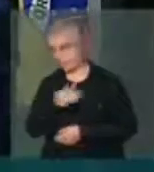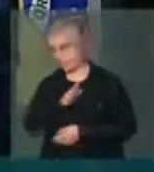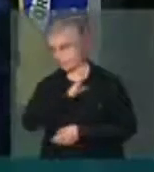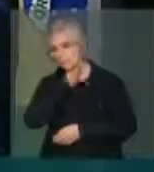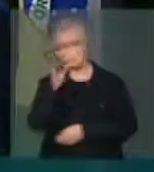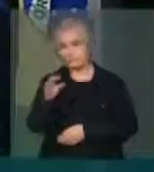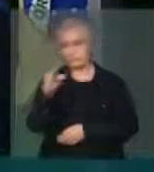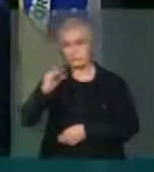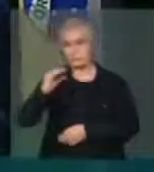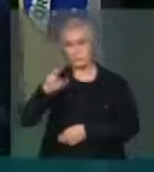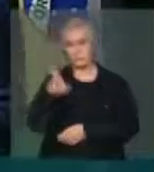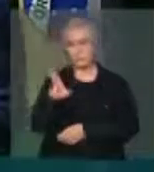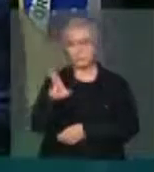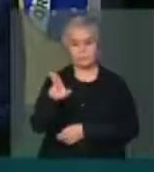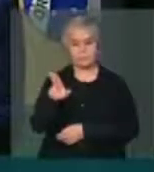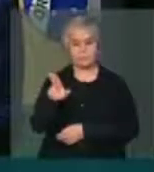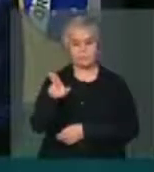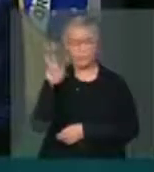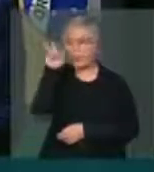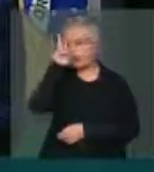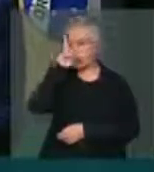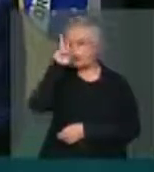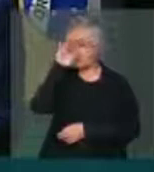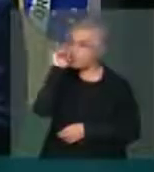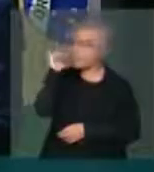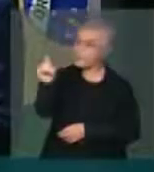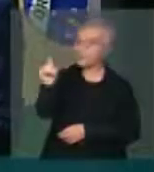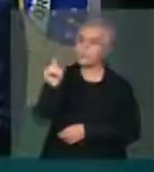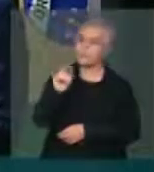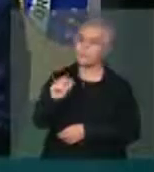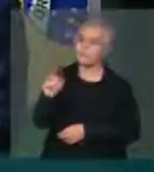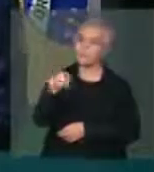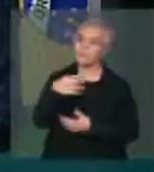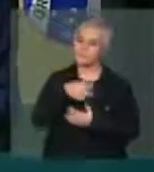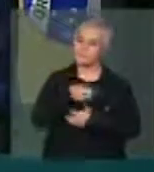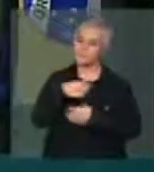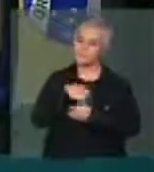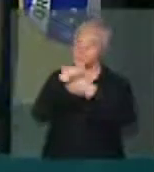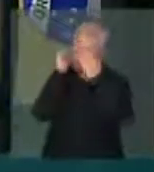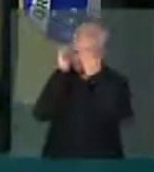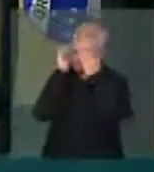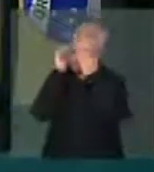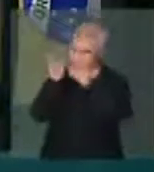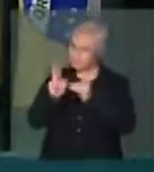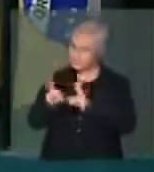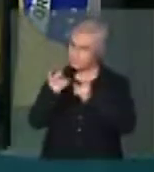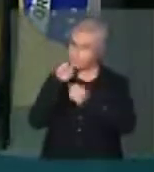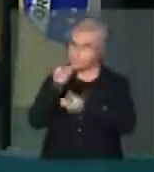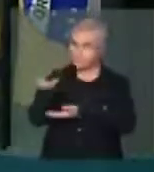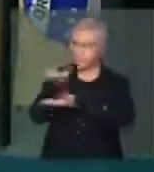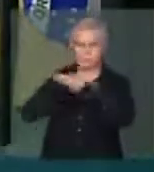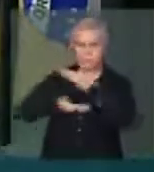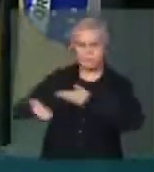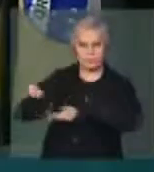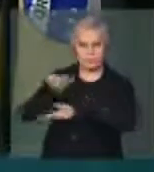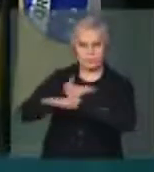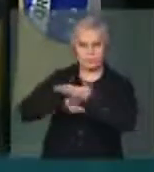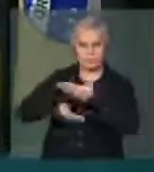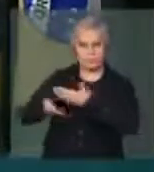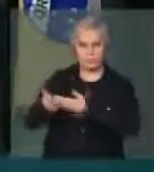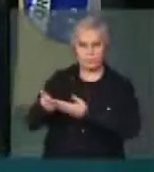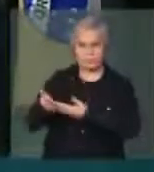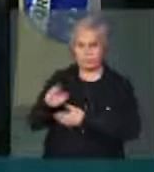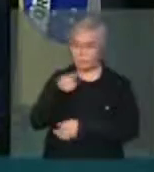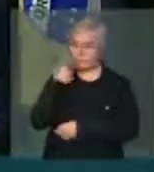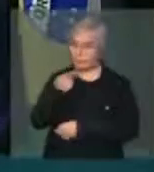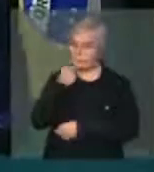Tribunal de Contas da União e lembramos ao Tribunal de forma muito respeitosa e sempre muito bem recebidos que o